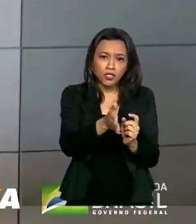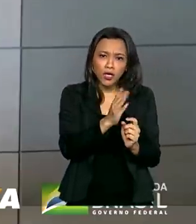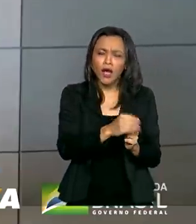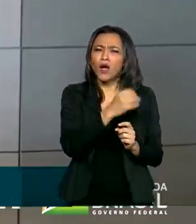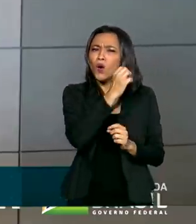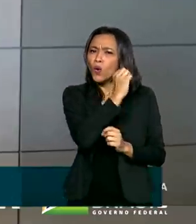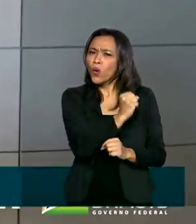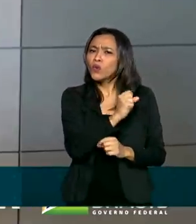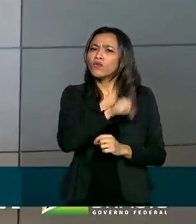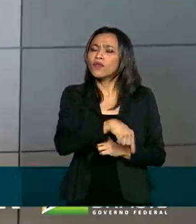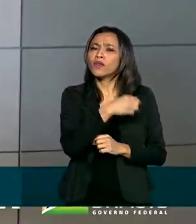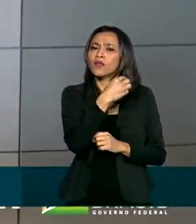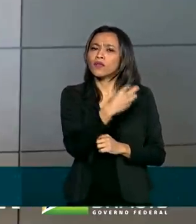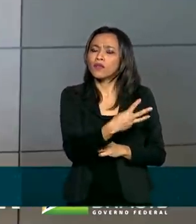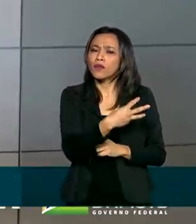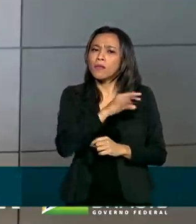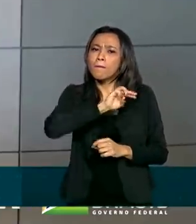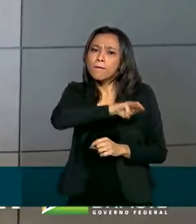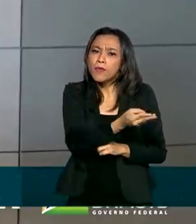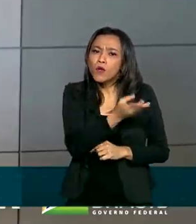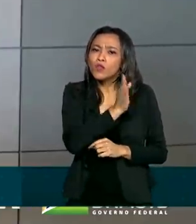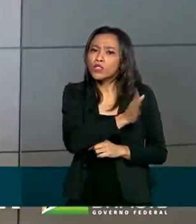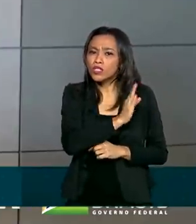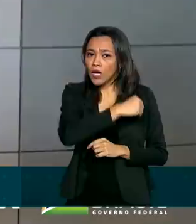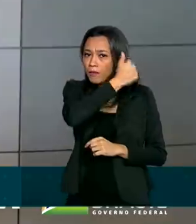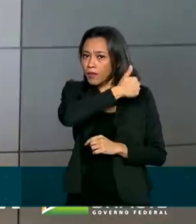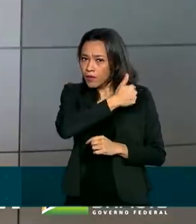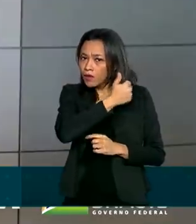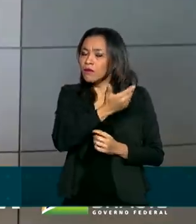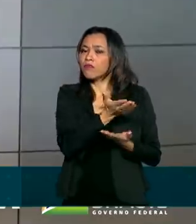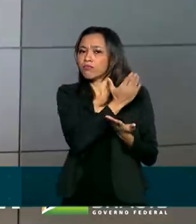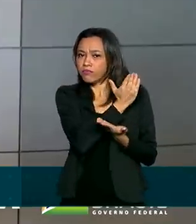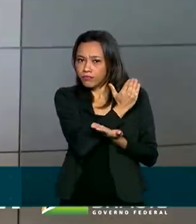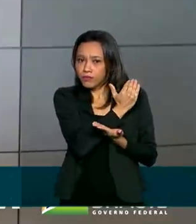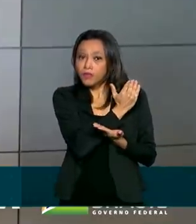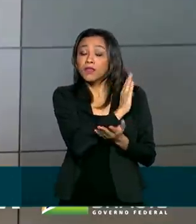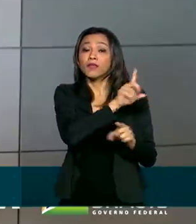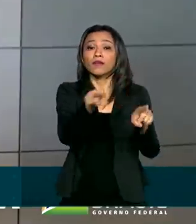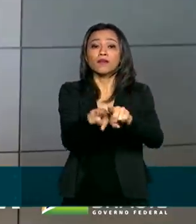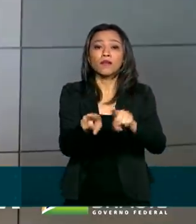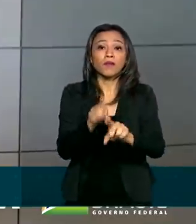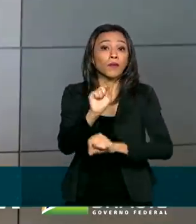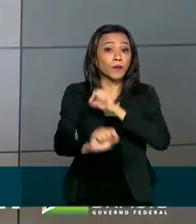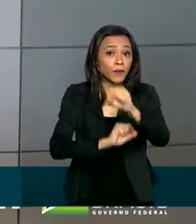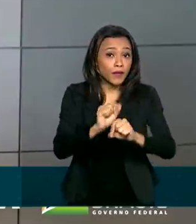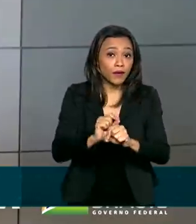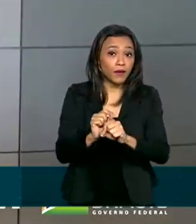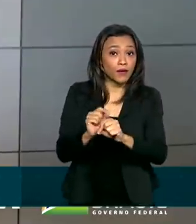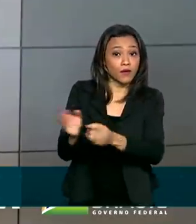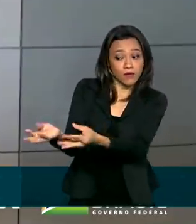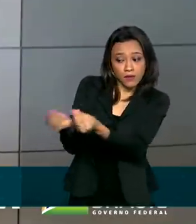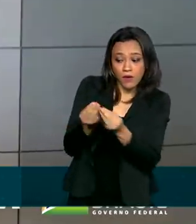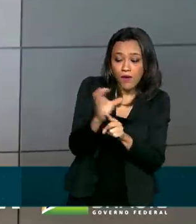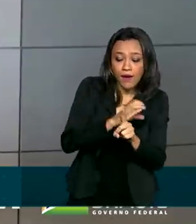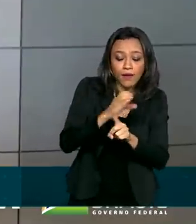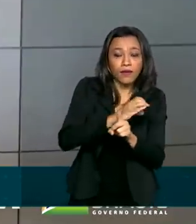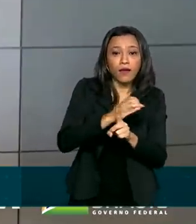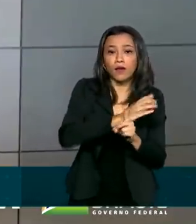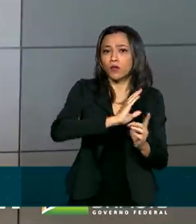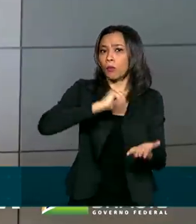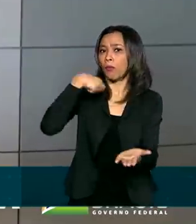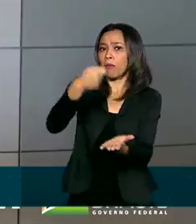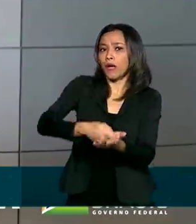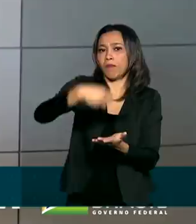8,3 milhões que receberam da parcela 1 mais recentemente, e também o calendário da parcela 3,